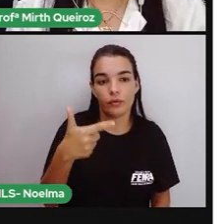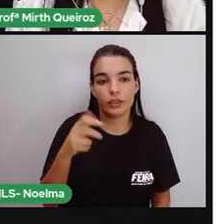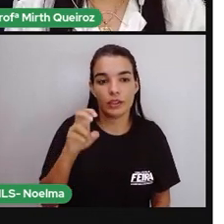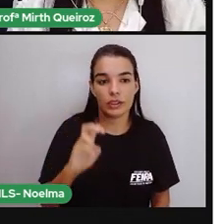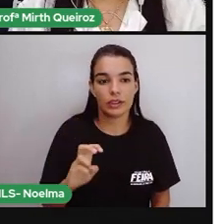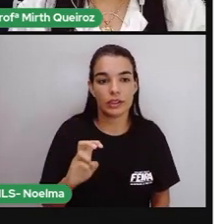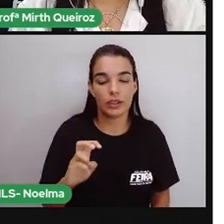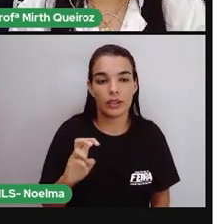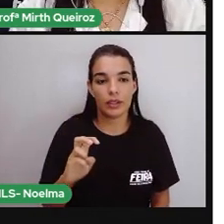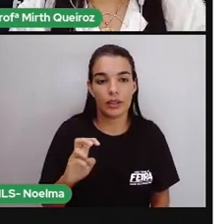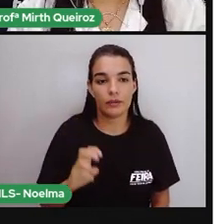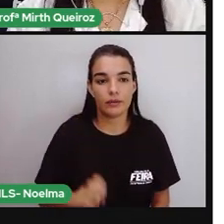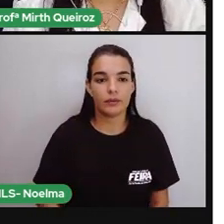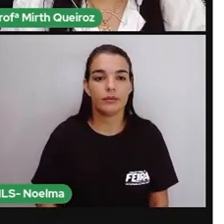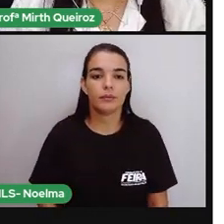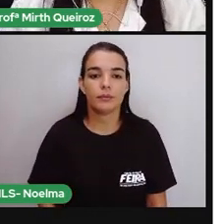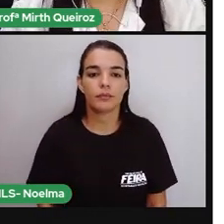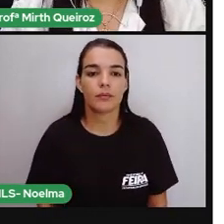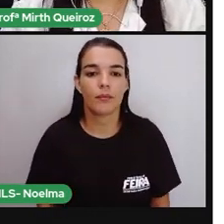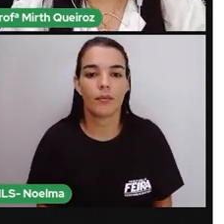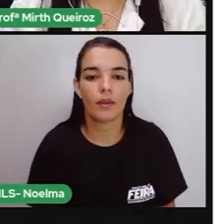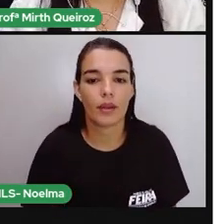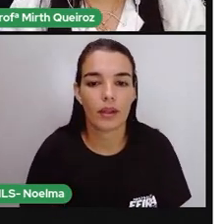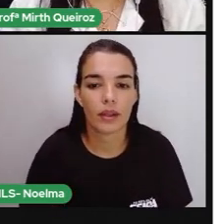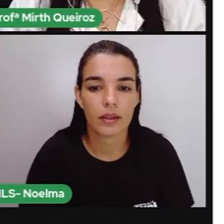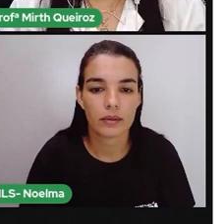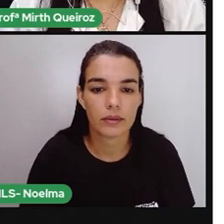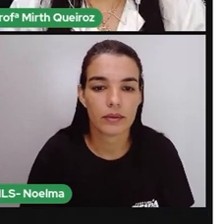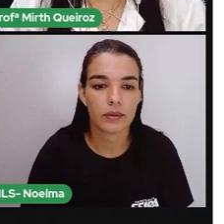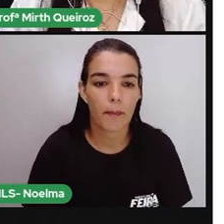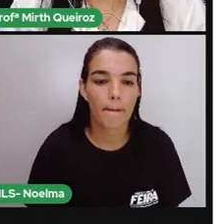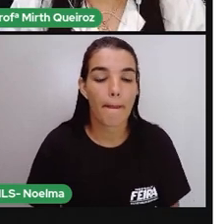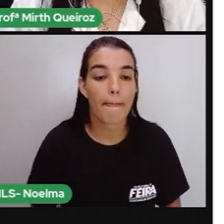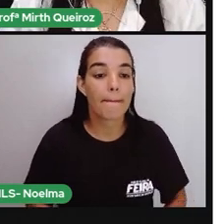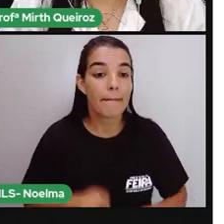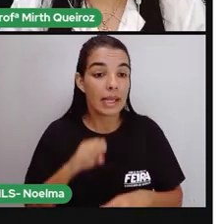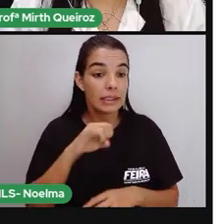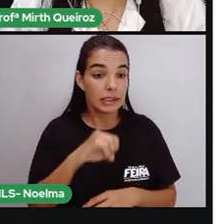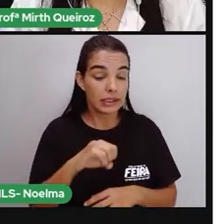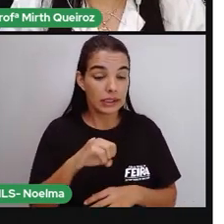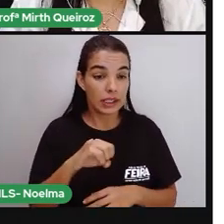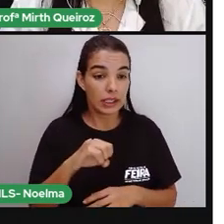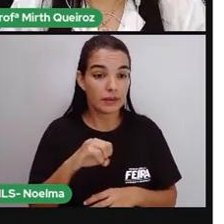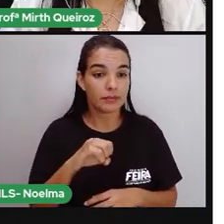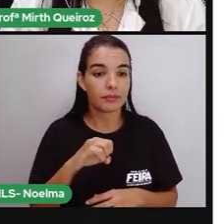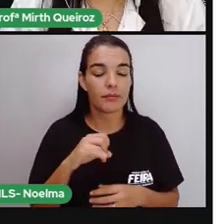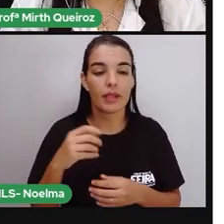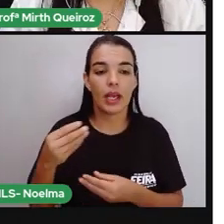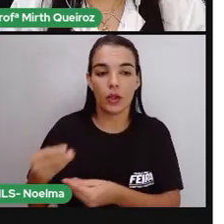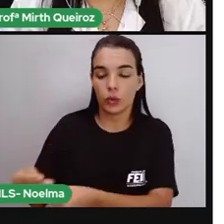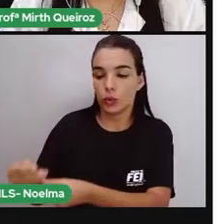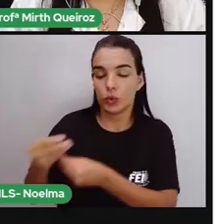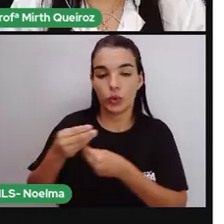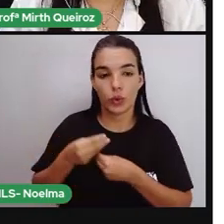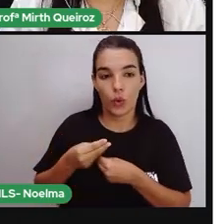25 centavos, certo? Qual teria sido o troco recebido por Luana Se ela tivesse